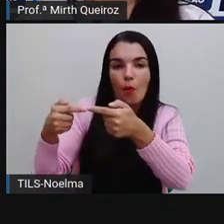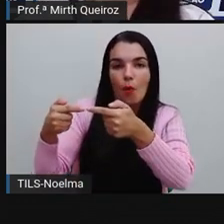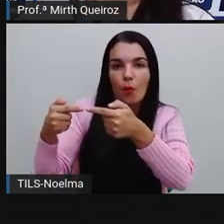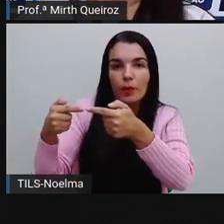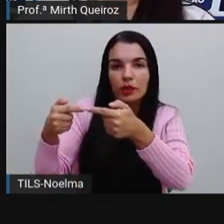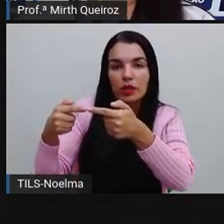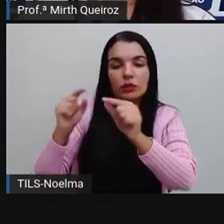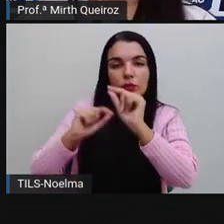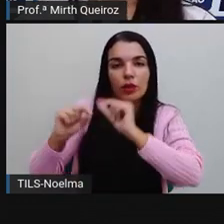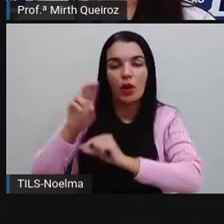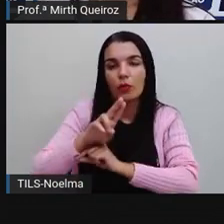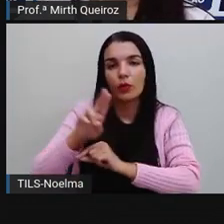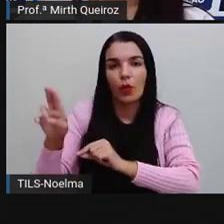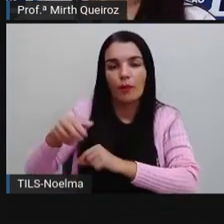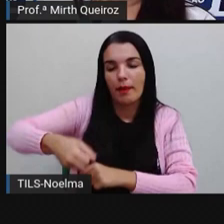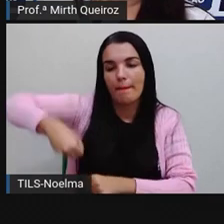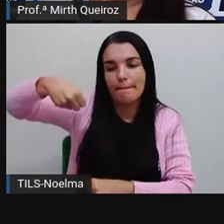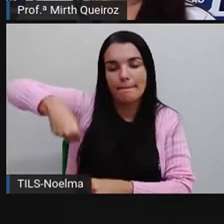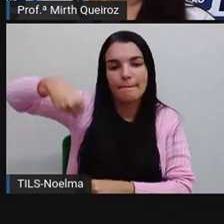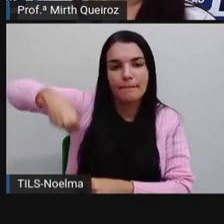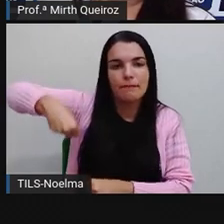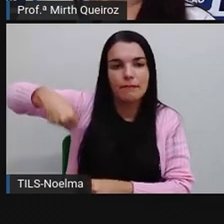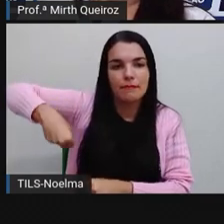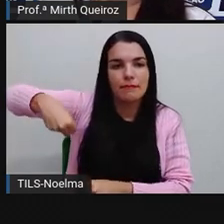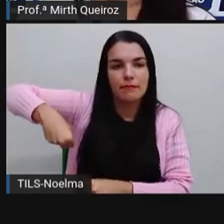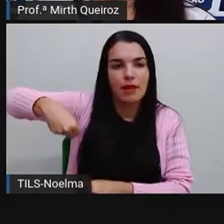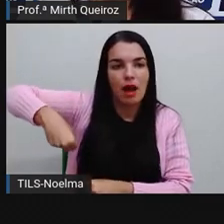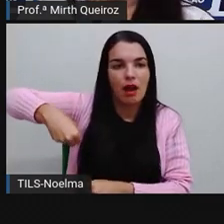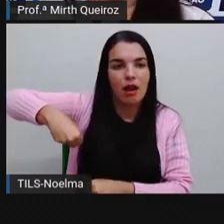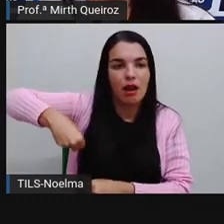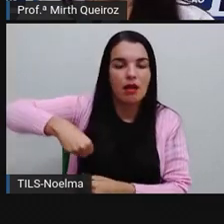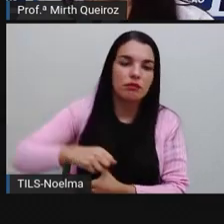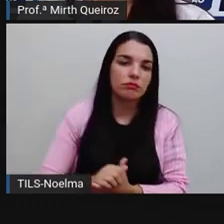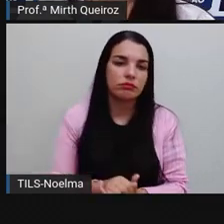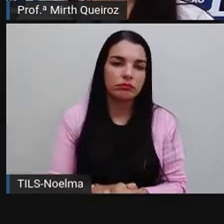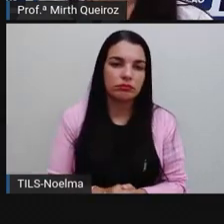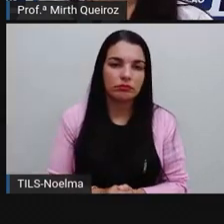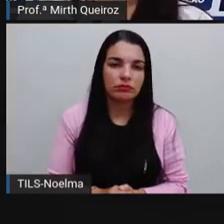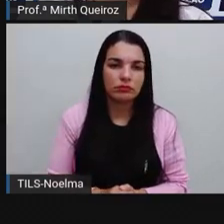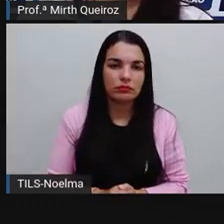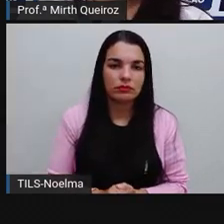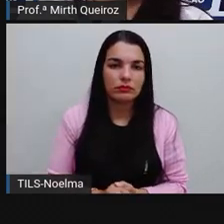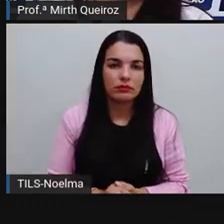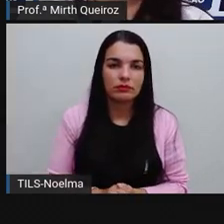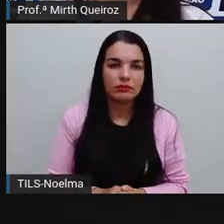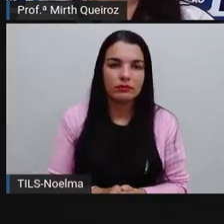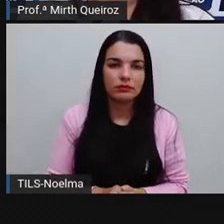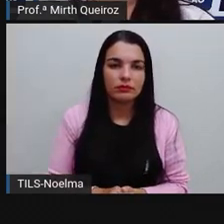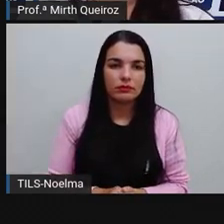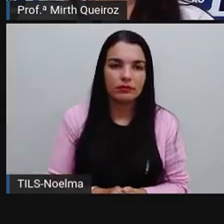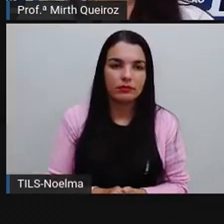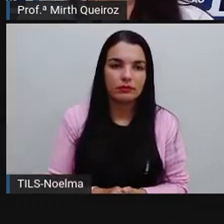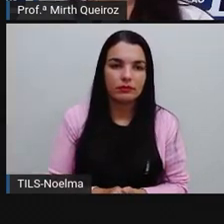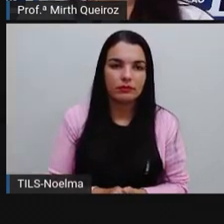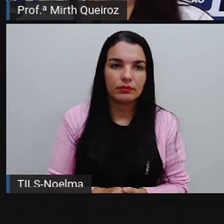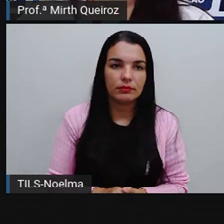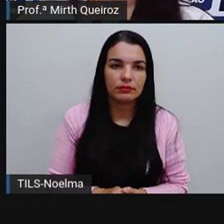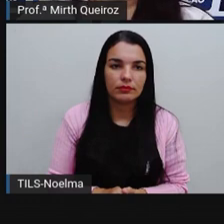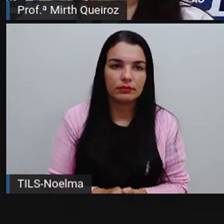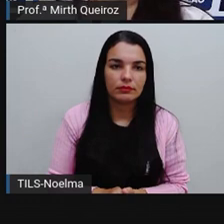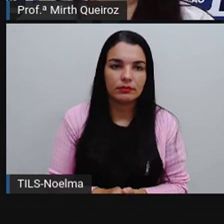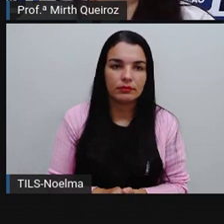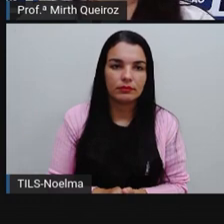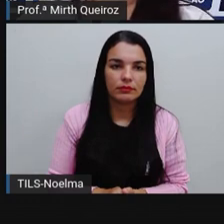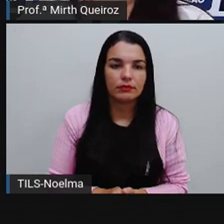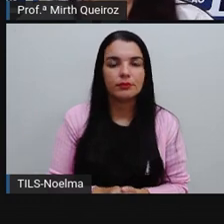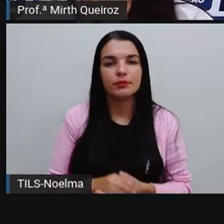malas, né? Se a gente está falando sobre mala aí de viagem. Não. Então, seria duas malas. Está no